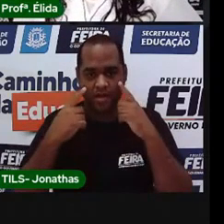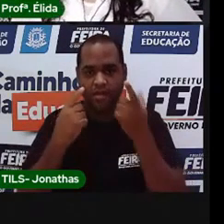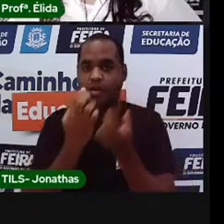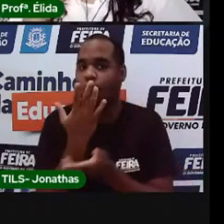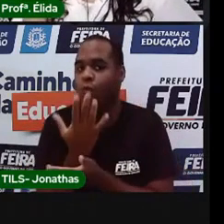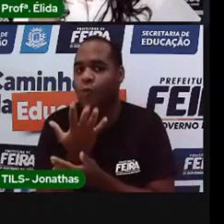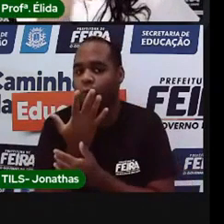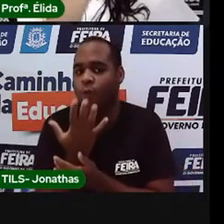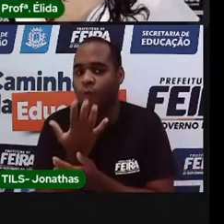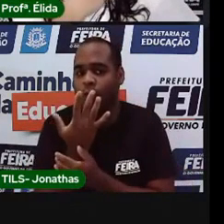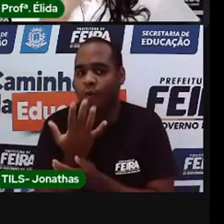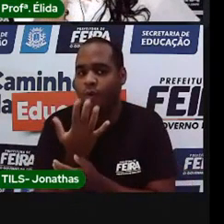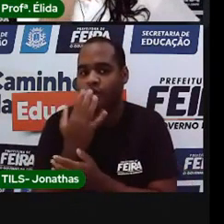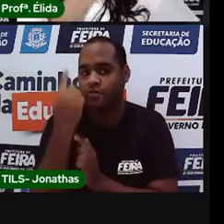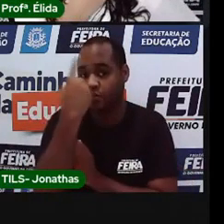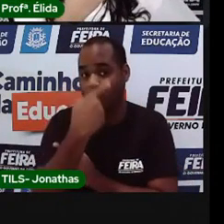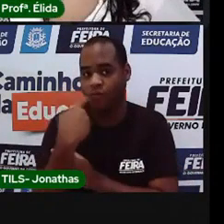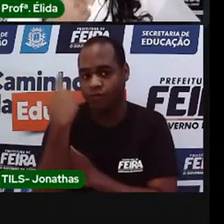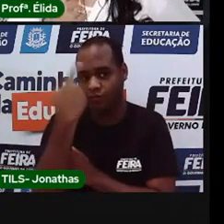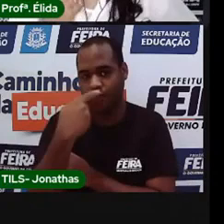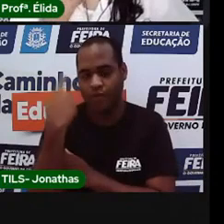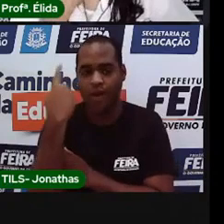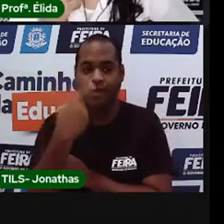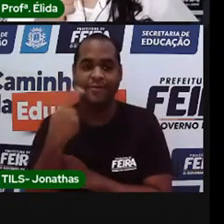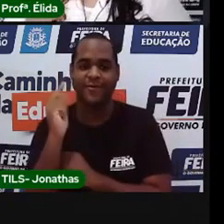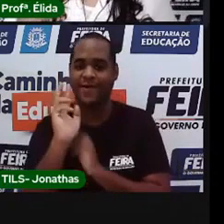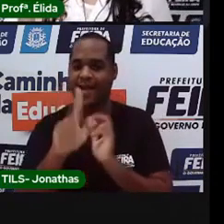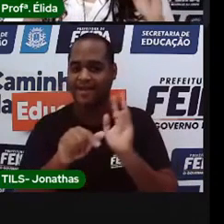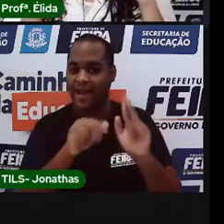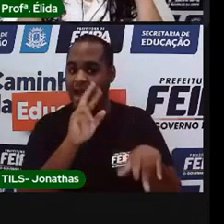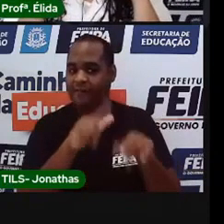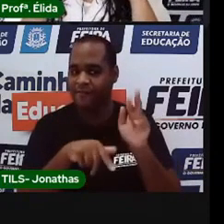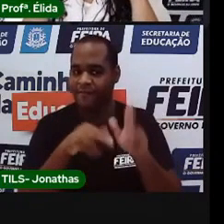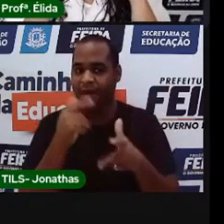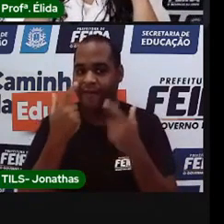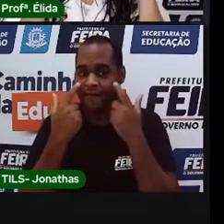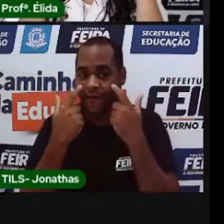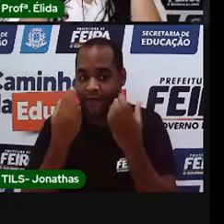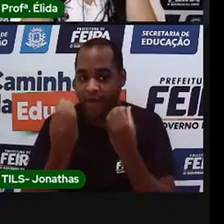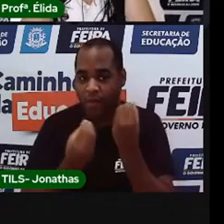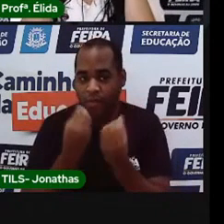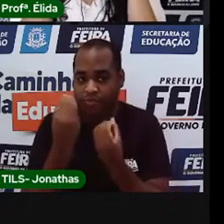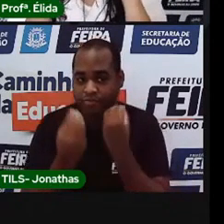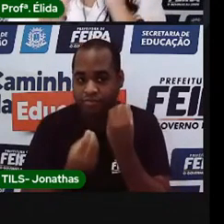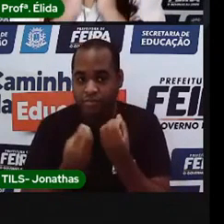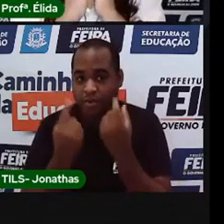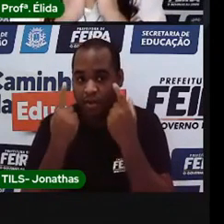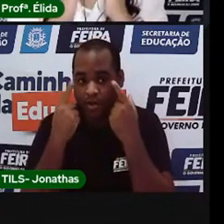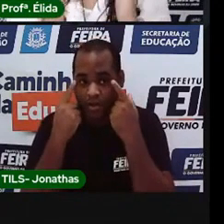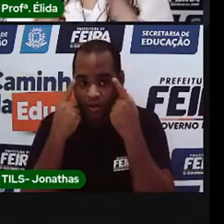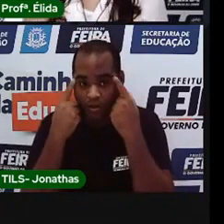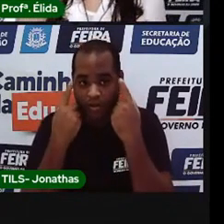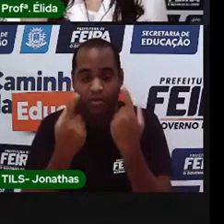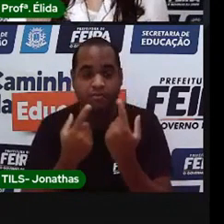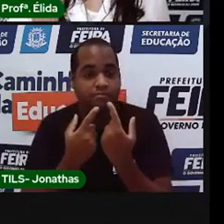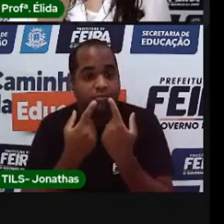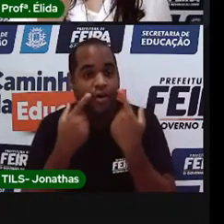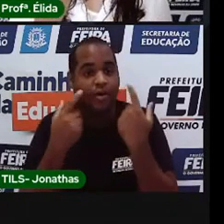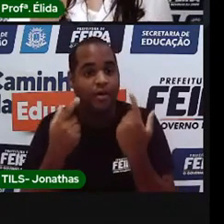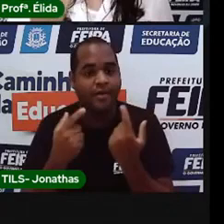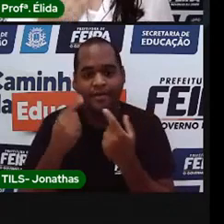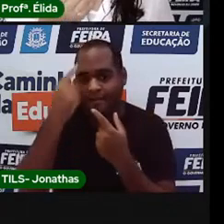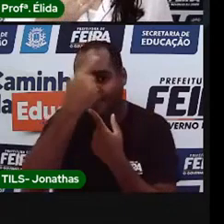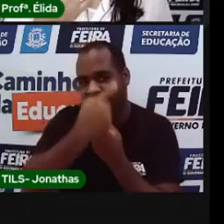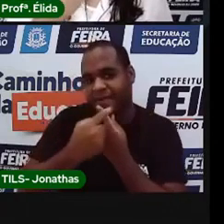cores, os rostos. Presta atenção no jeito, ó. Dos olhinhos, da boca, na